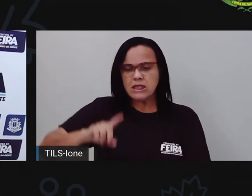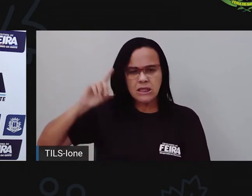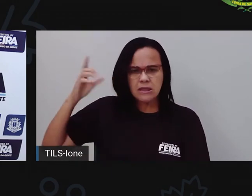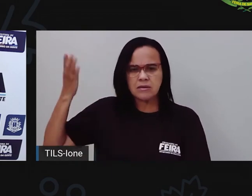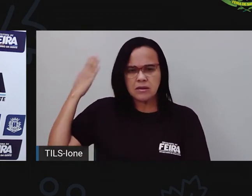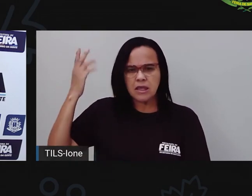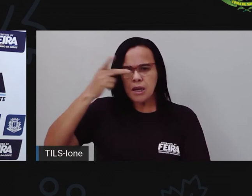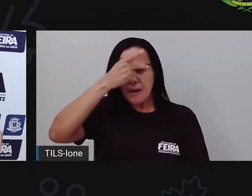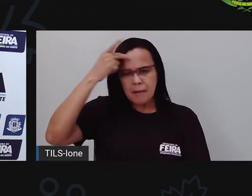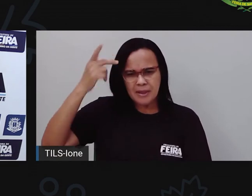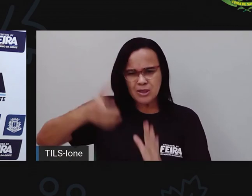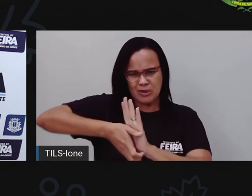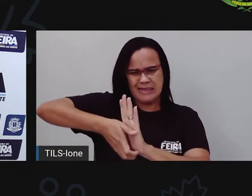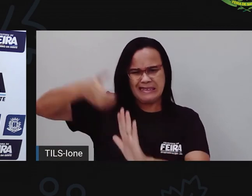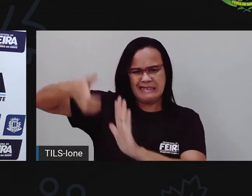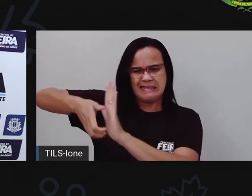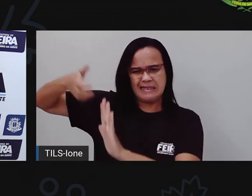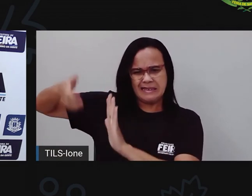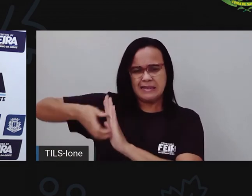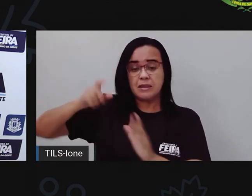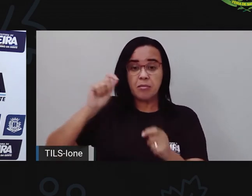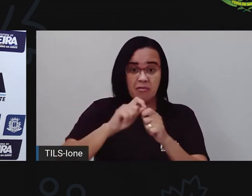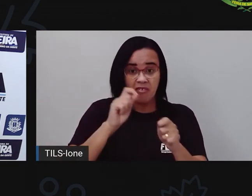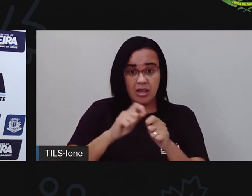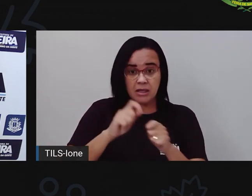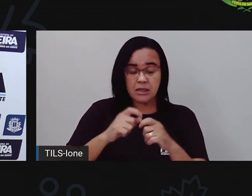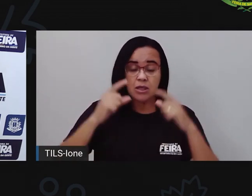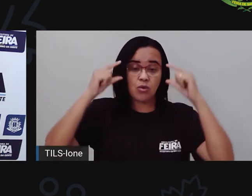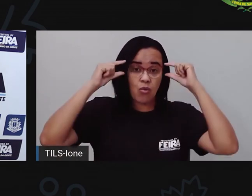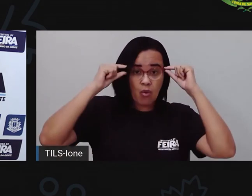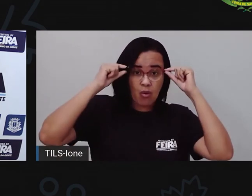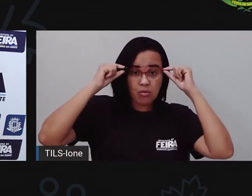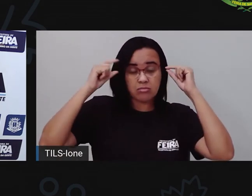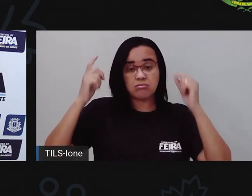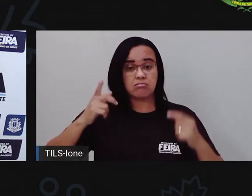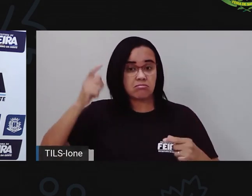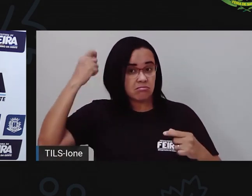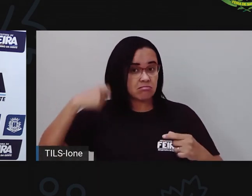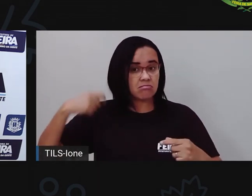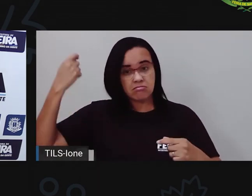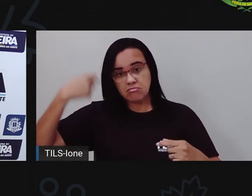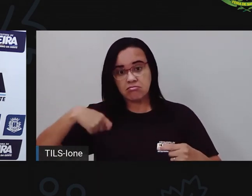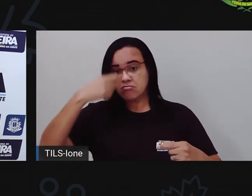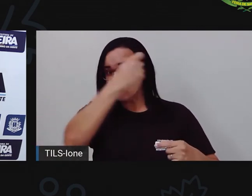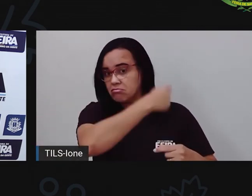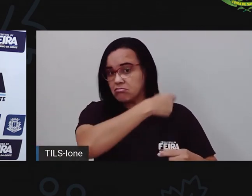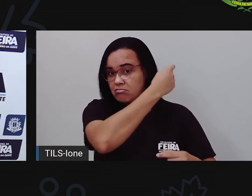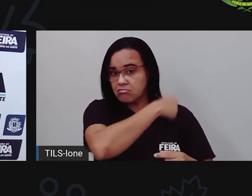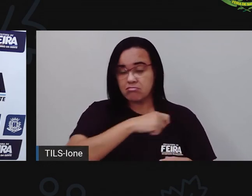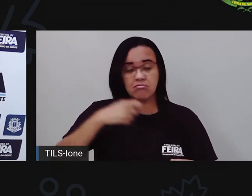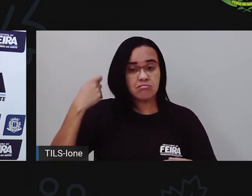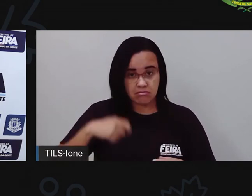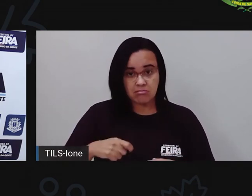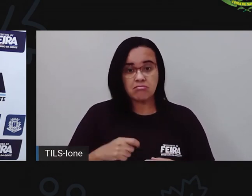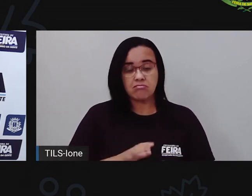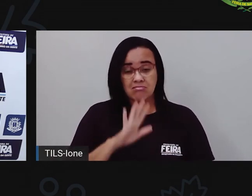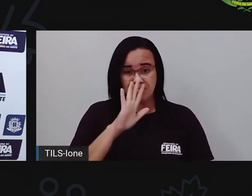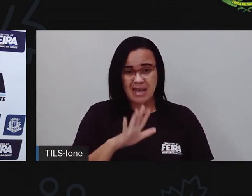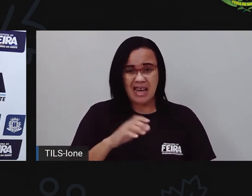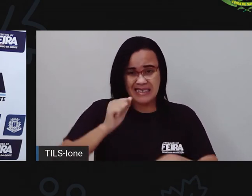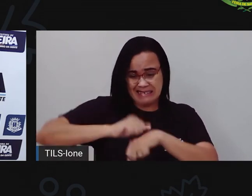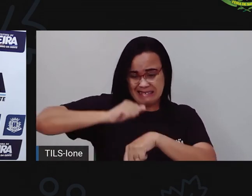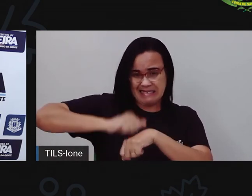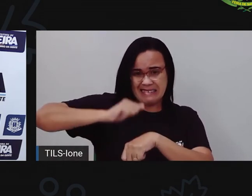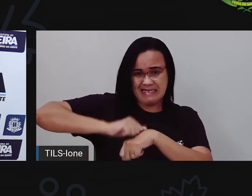tartaruga para fazer óculos, para fazer pente, né? E aí as pessoas achavam que o casco